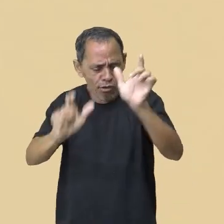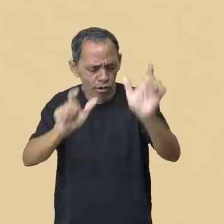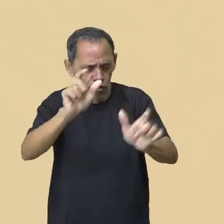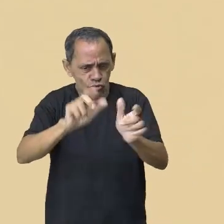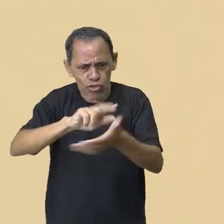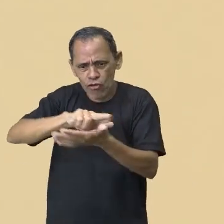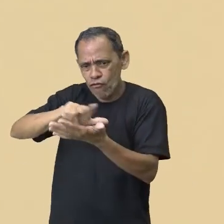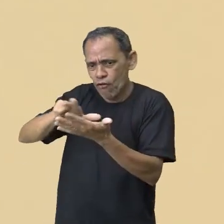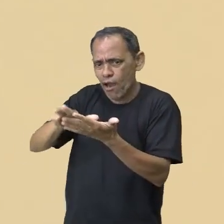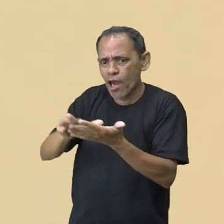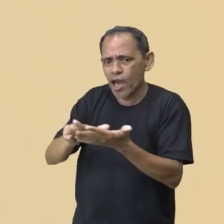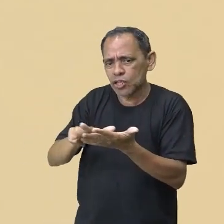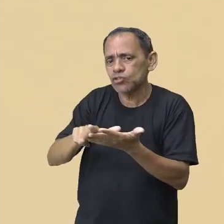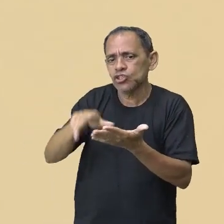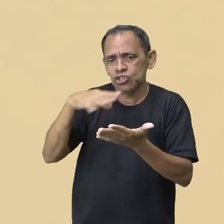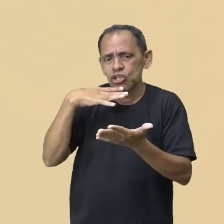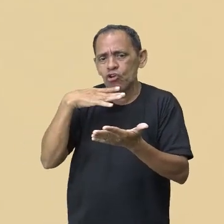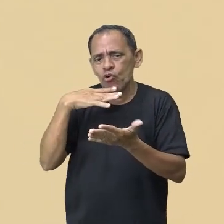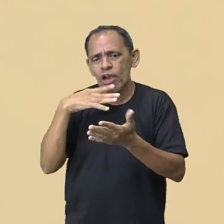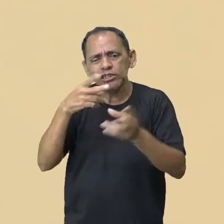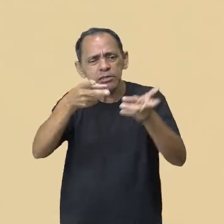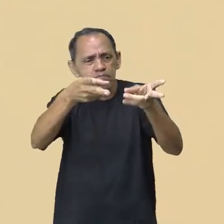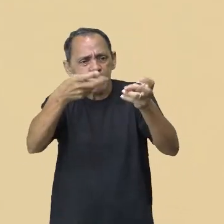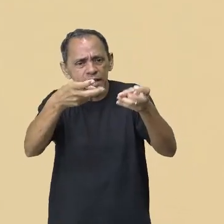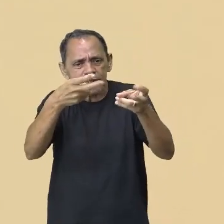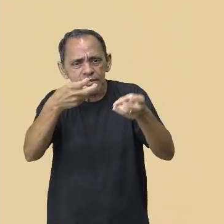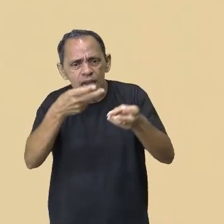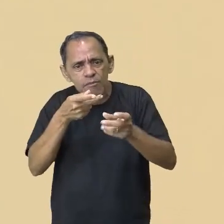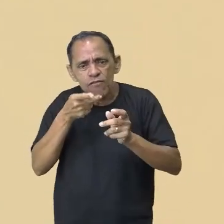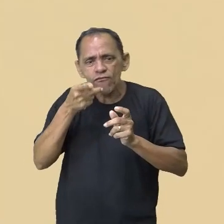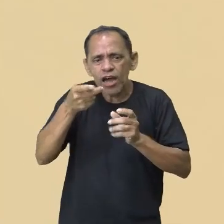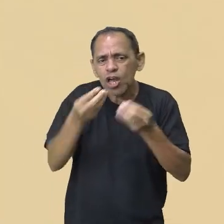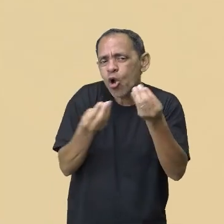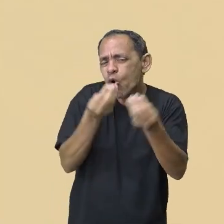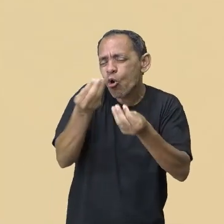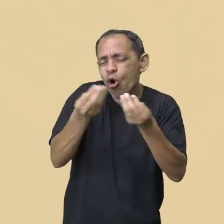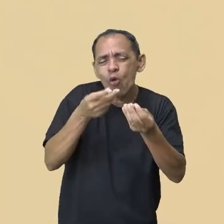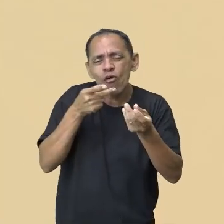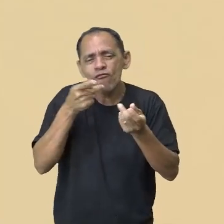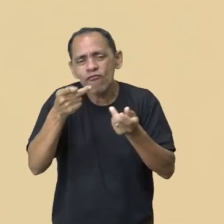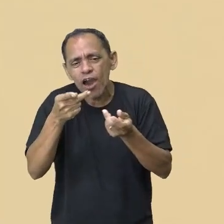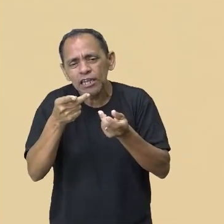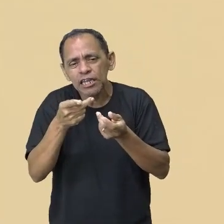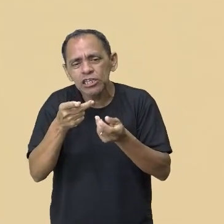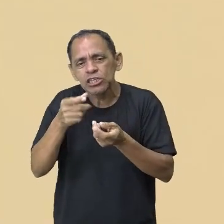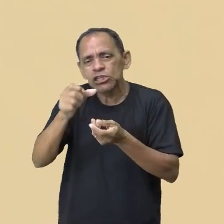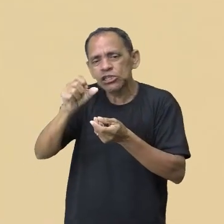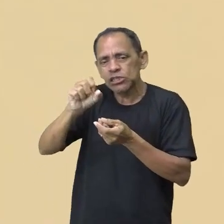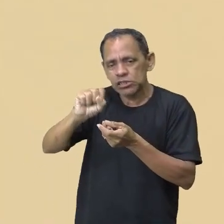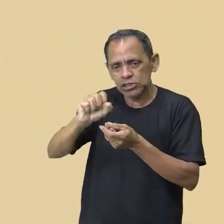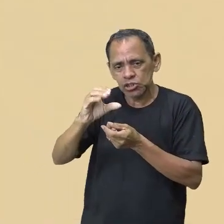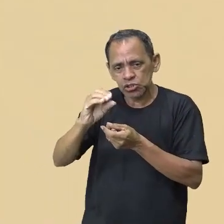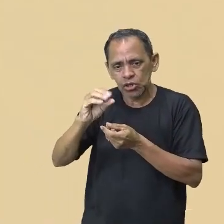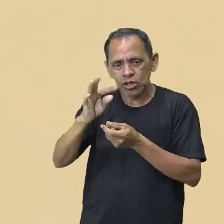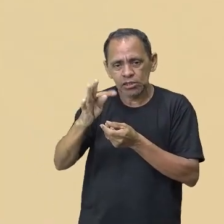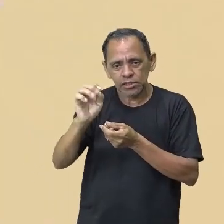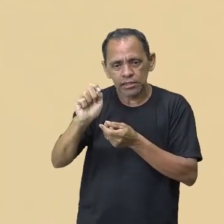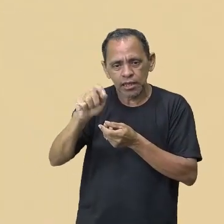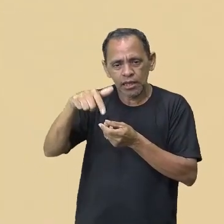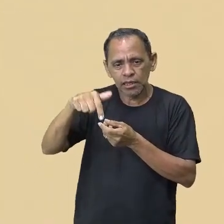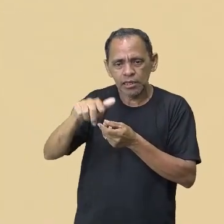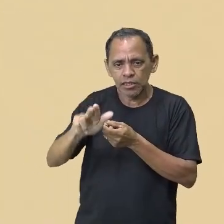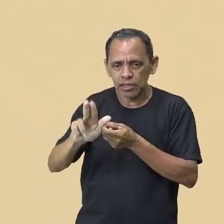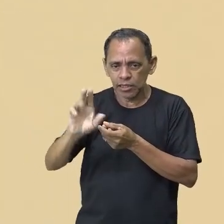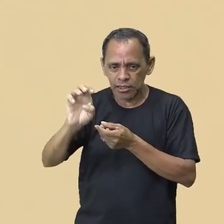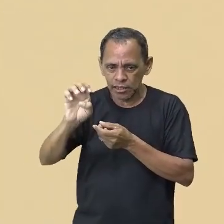você reconhece de cara o sotaque de outra pessoa. Você percebe pela fala dela que ela tem algo diferente, que não é